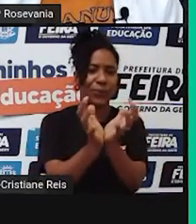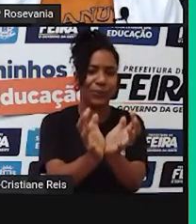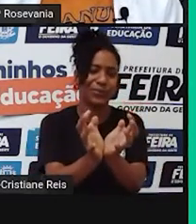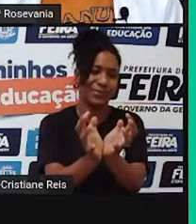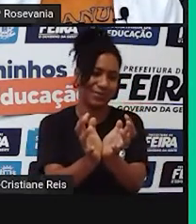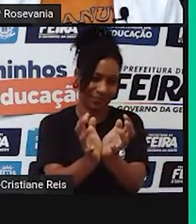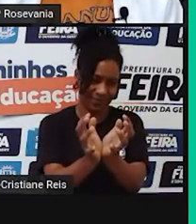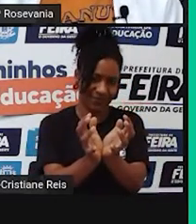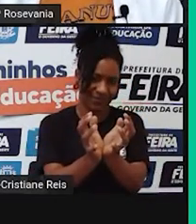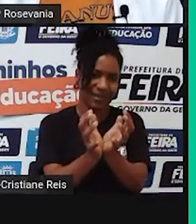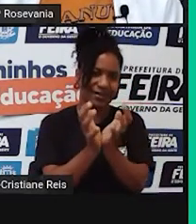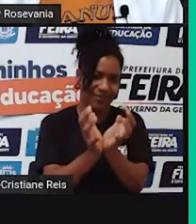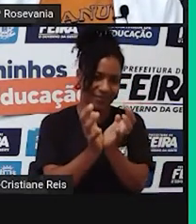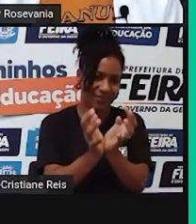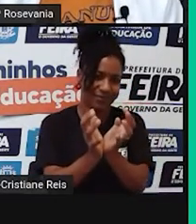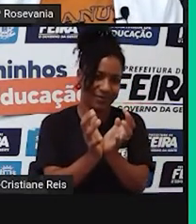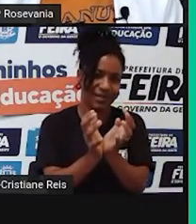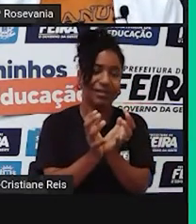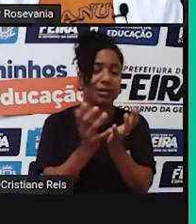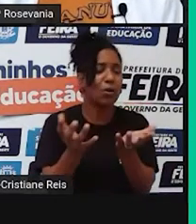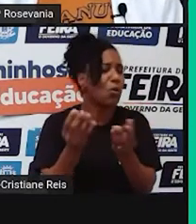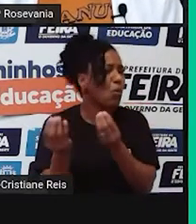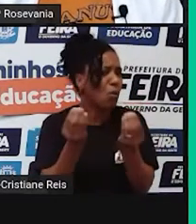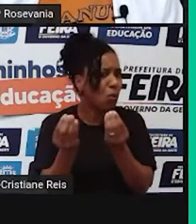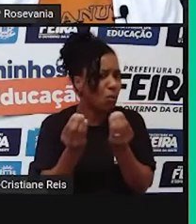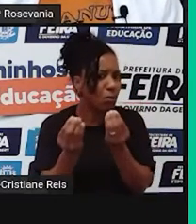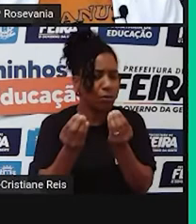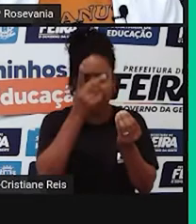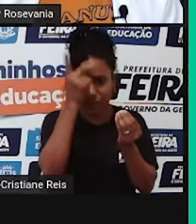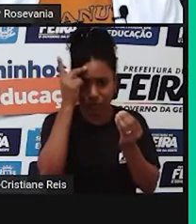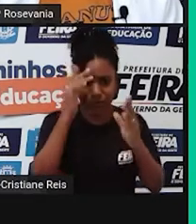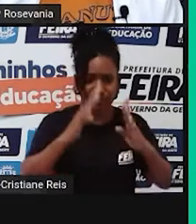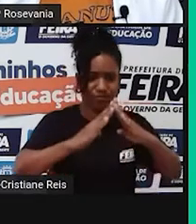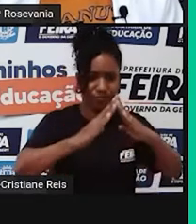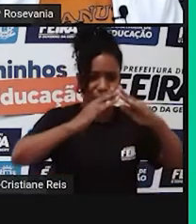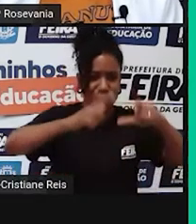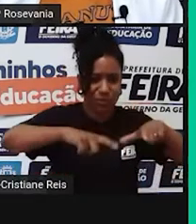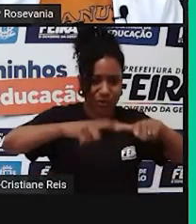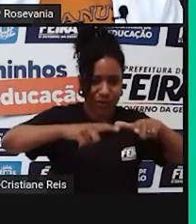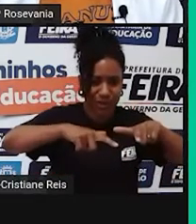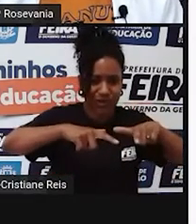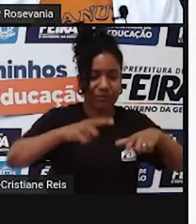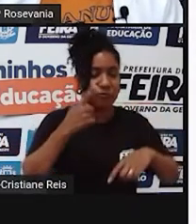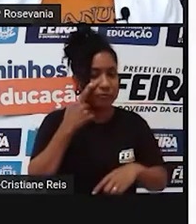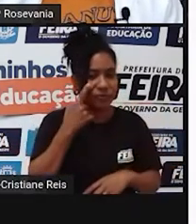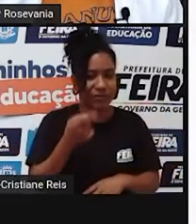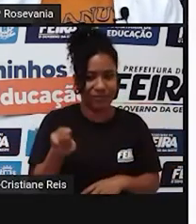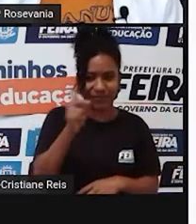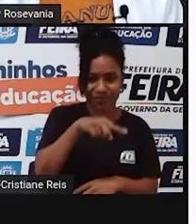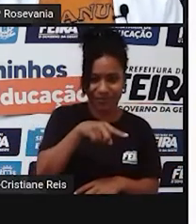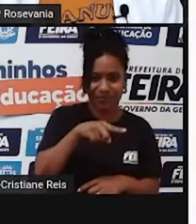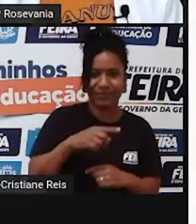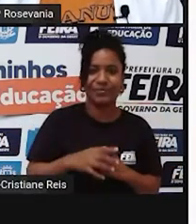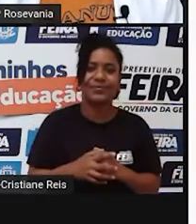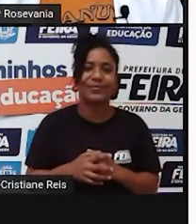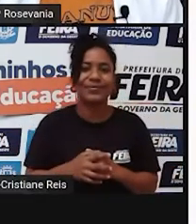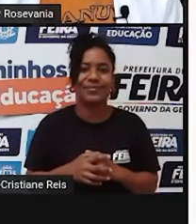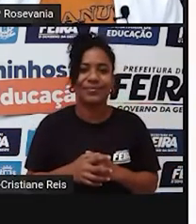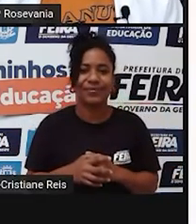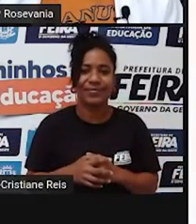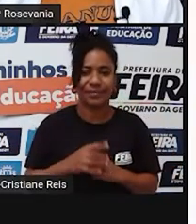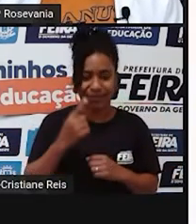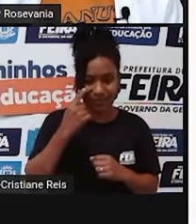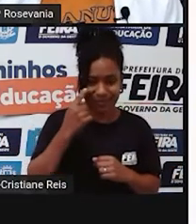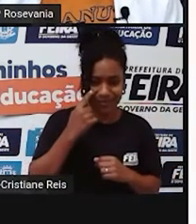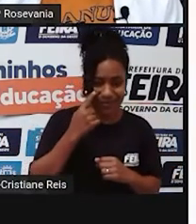a distribuição dos habitantes. Então, perceba aqui, né, a prova é voltar à imagem anterior. Perceba que